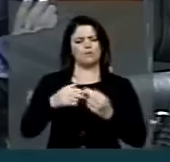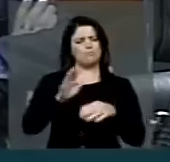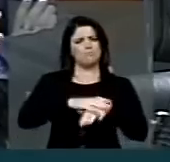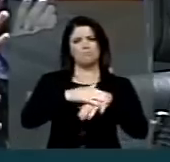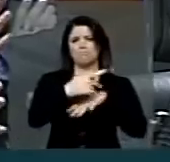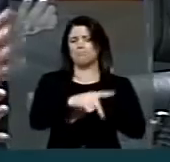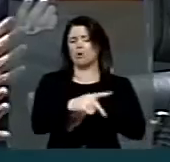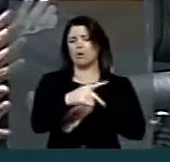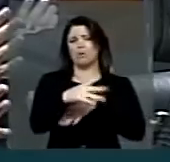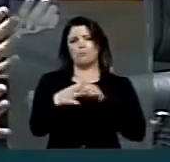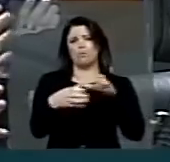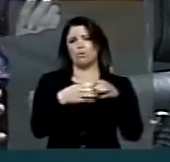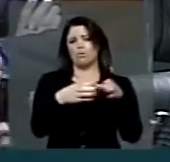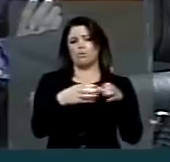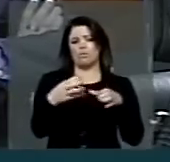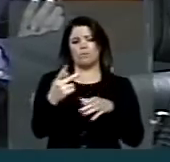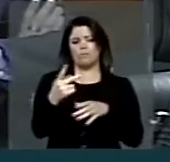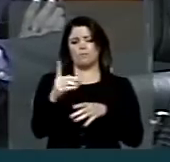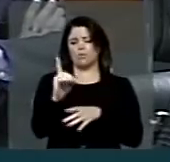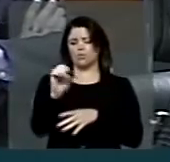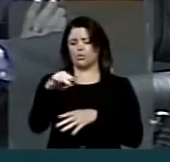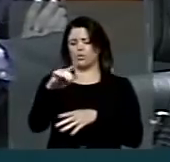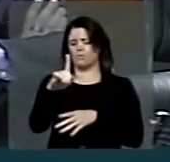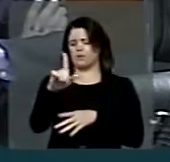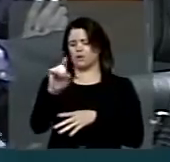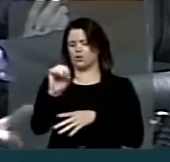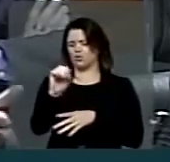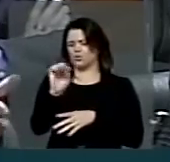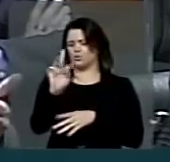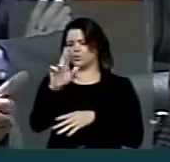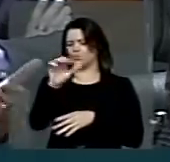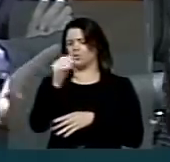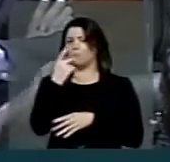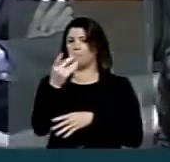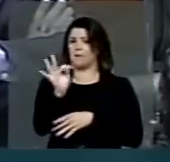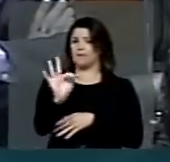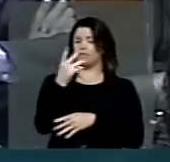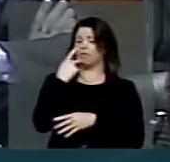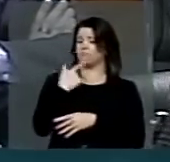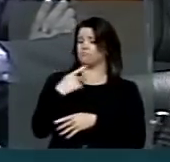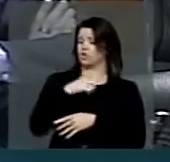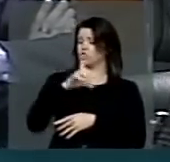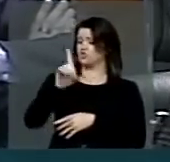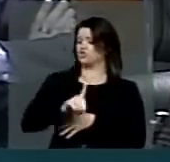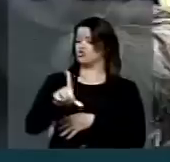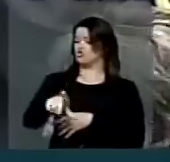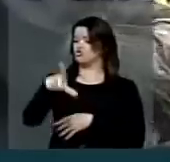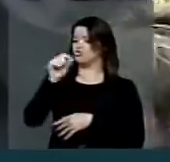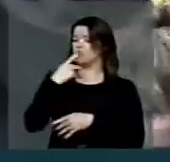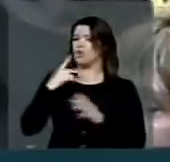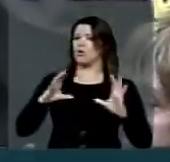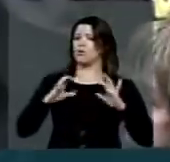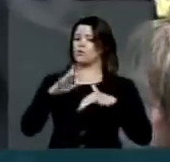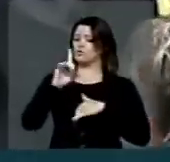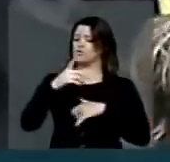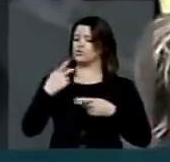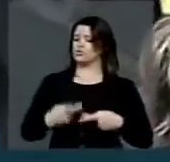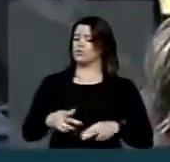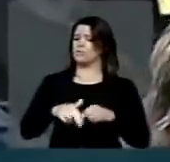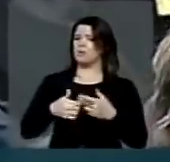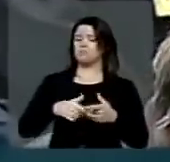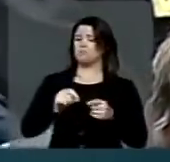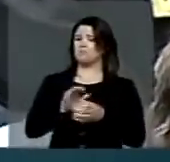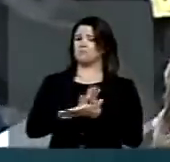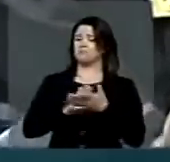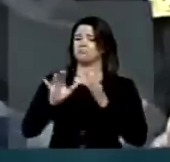partido, no deputado Domingos Dutra, que tinha o direito de optar e escolher a Comissão de Direitos Humanos, e não o